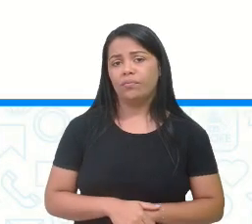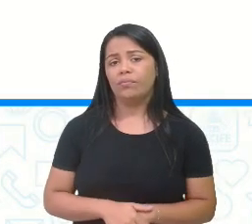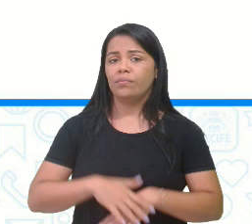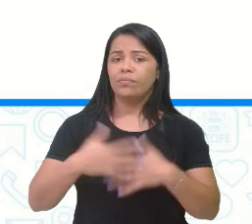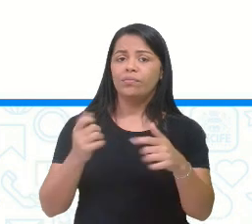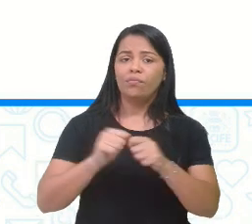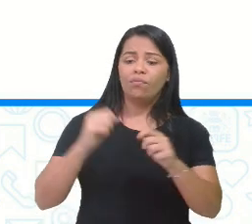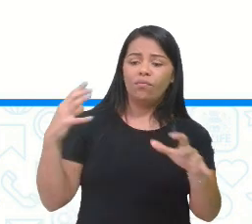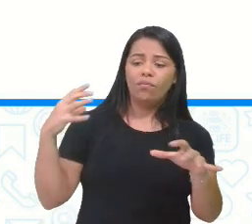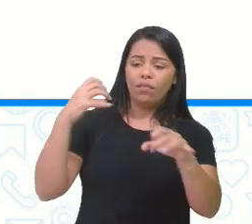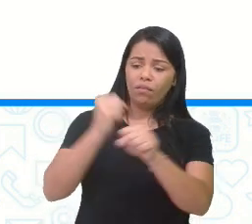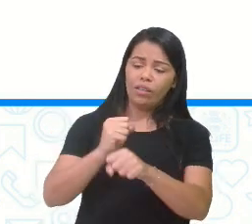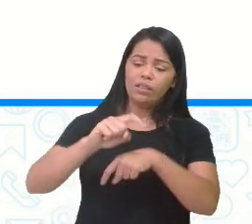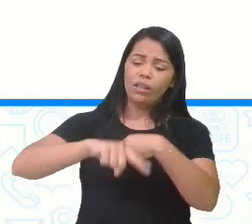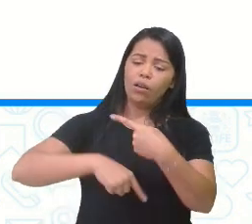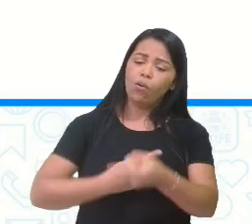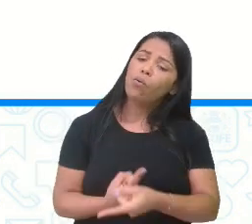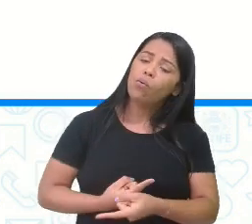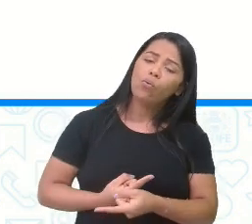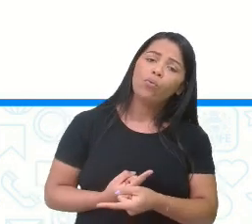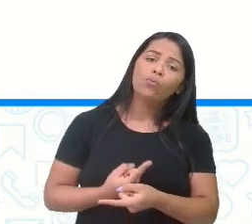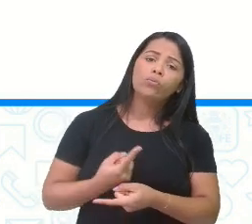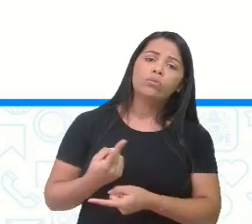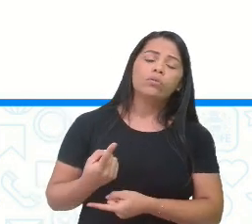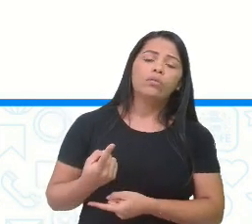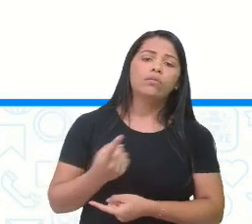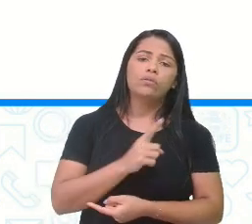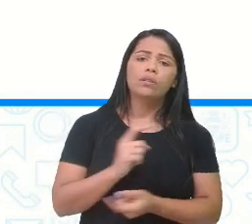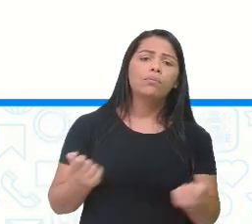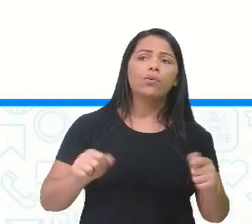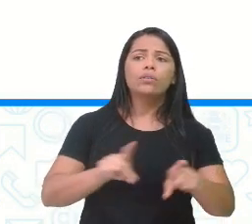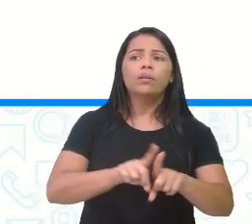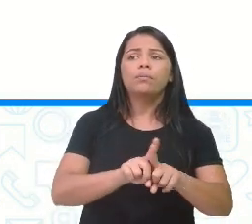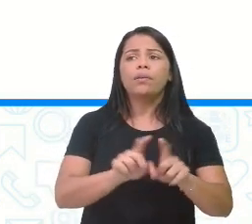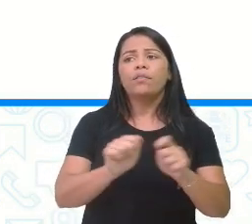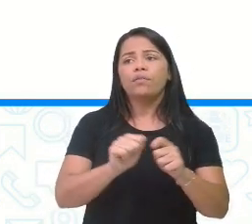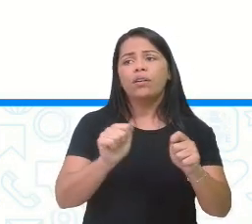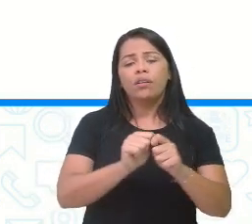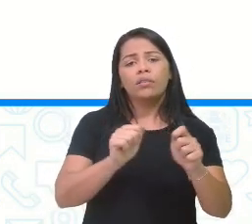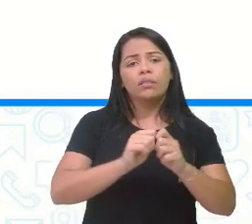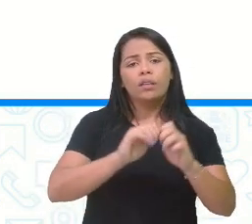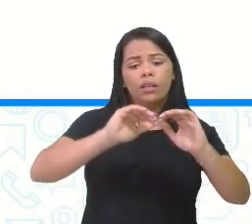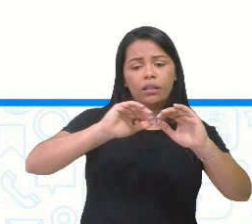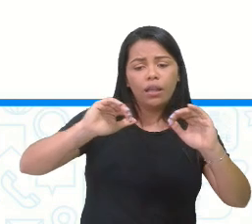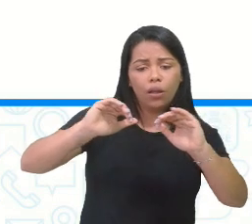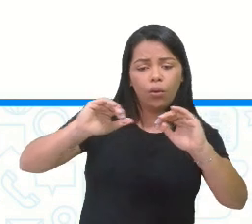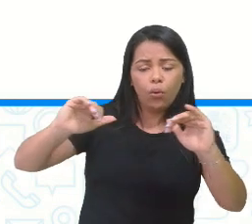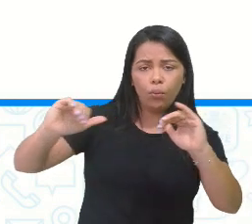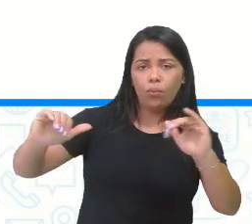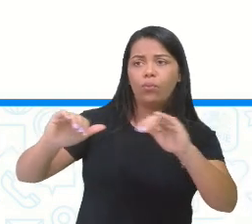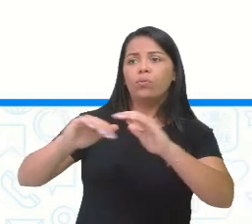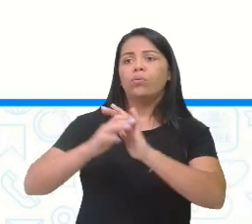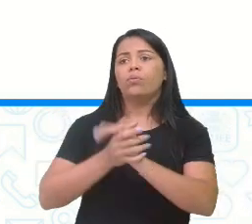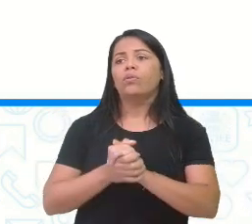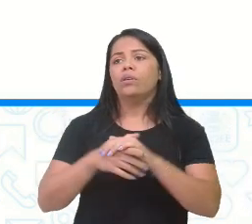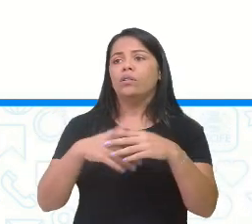a continha. Ou faz através da decomposição. E você vai chegar ao seguinte resultado.